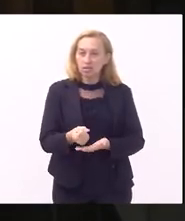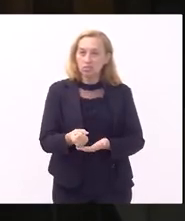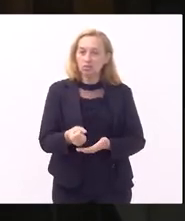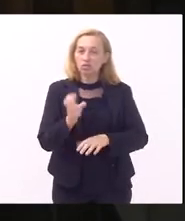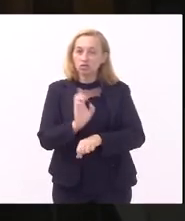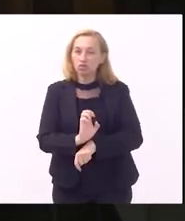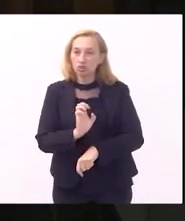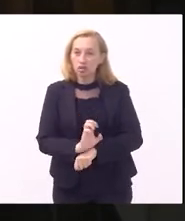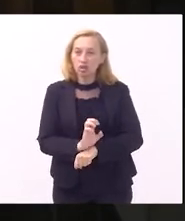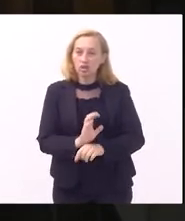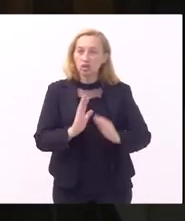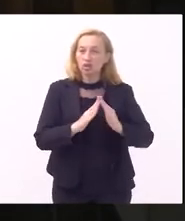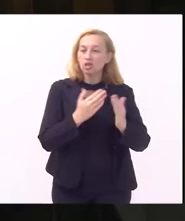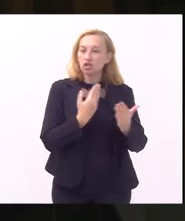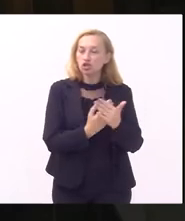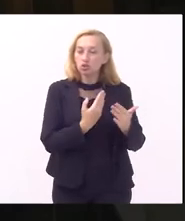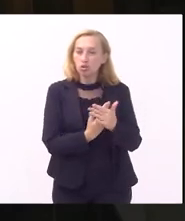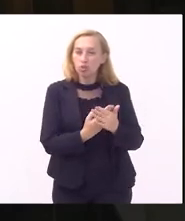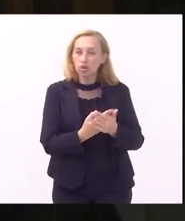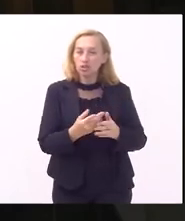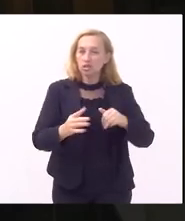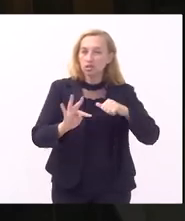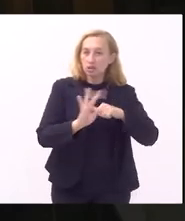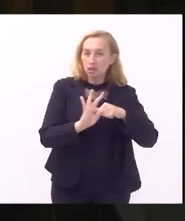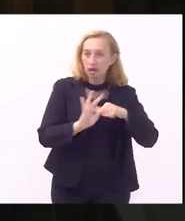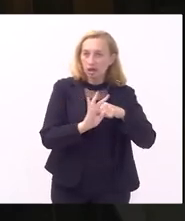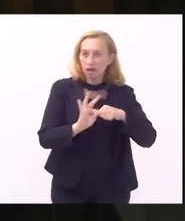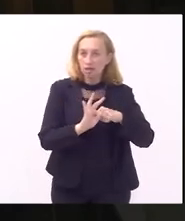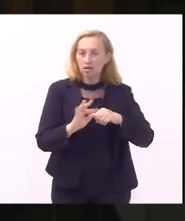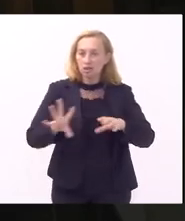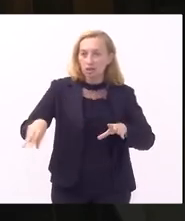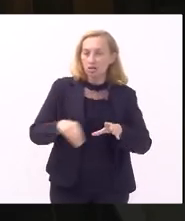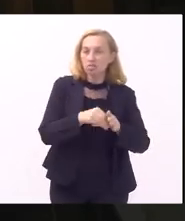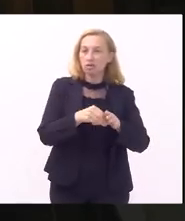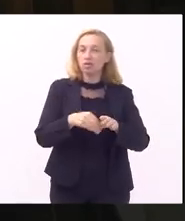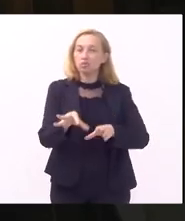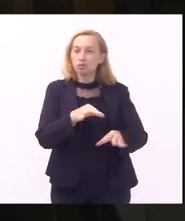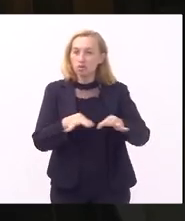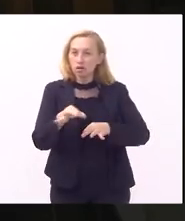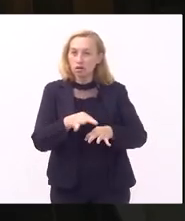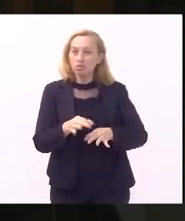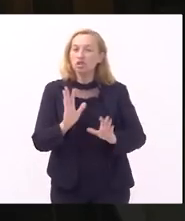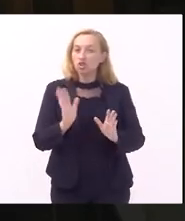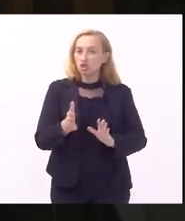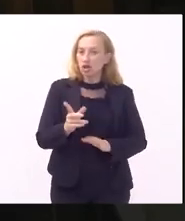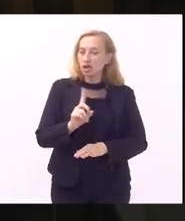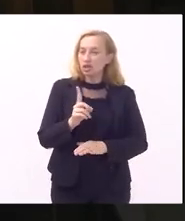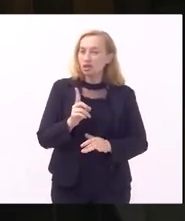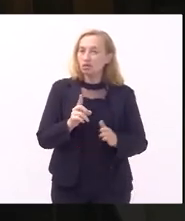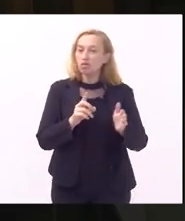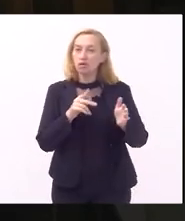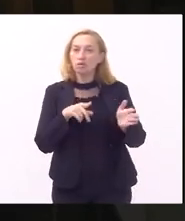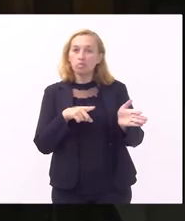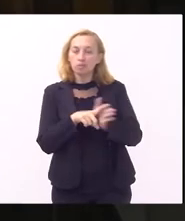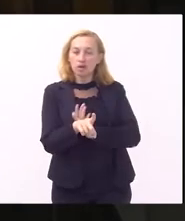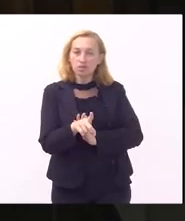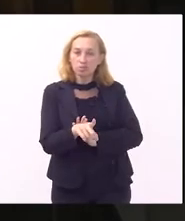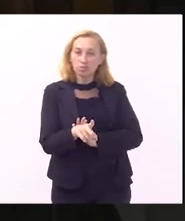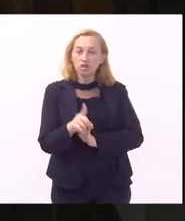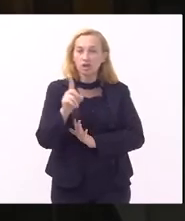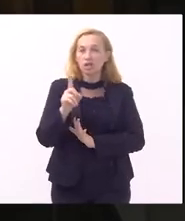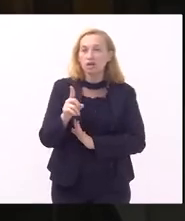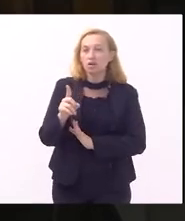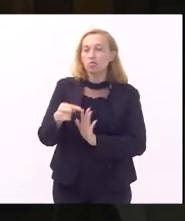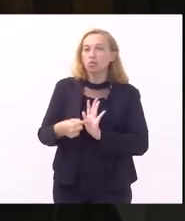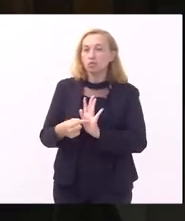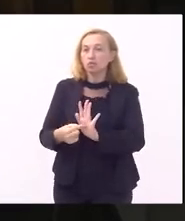representação colegiada da rede de escolas Faietec onde será implementado o programa já que não foram consultadas fato revelador de